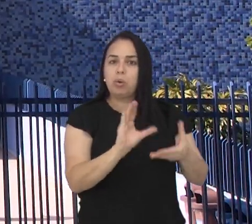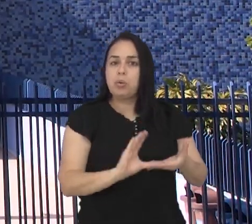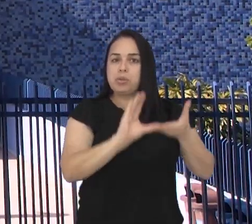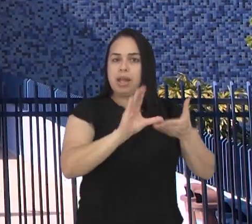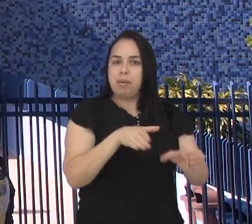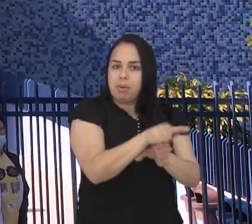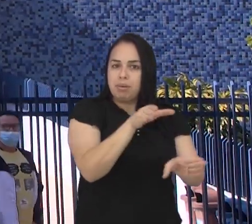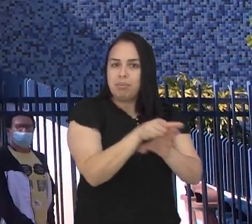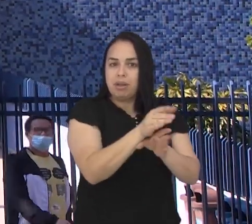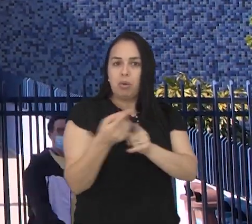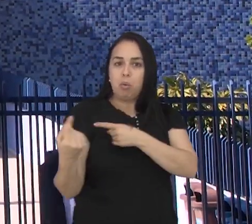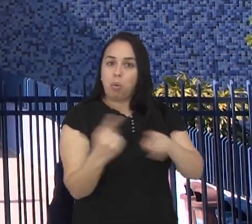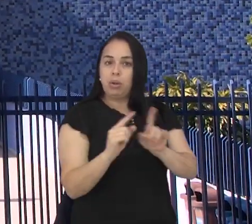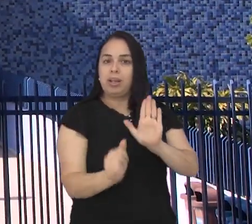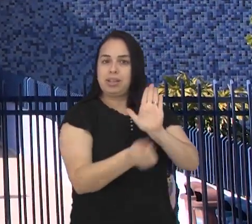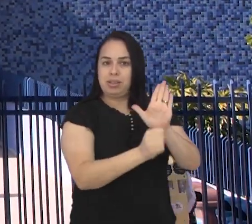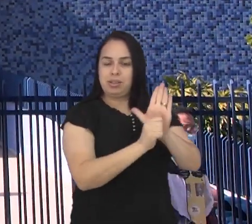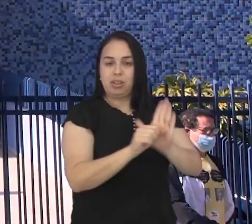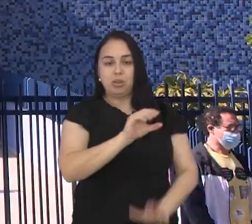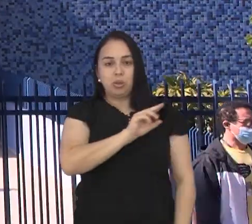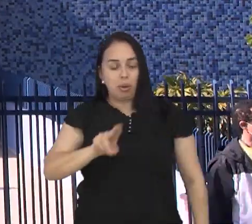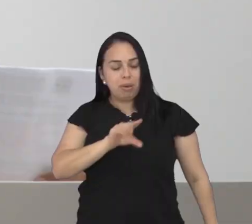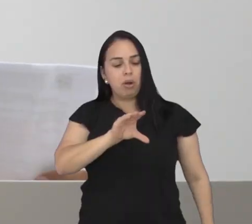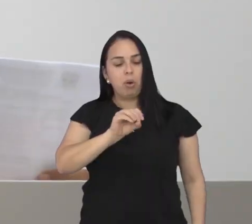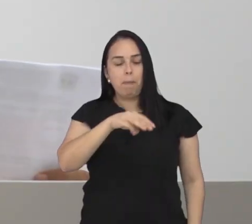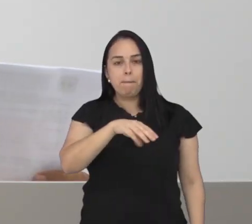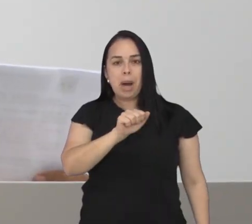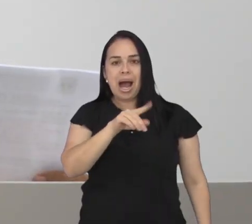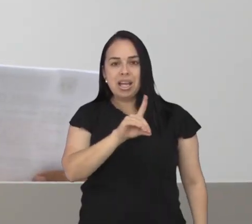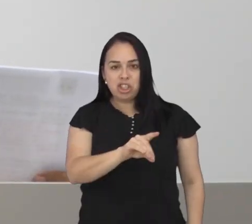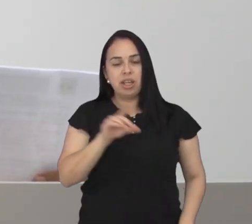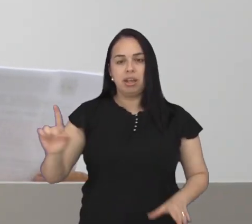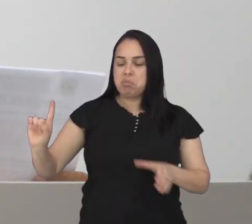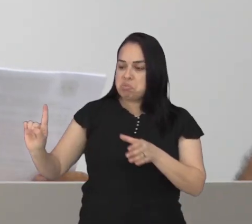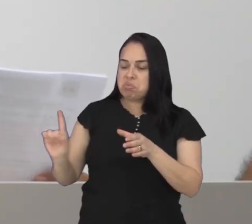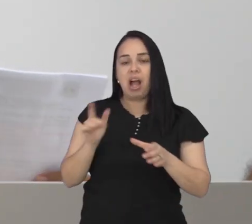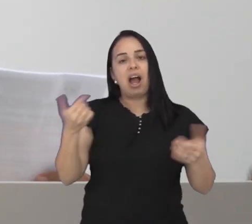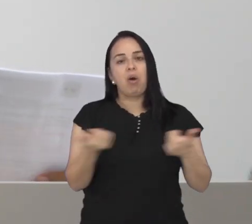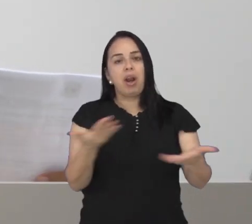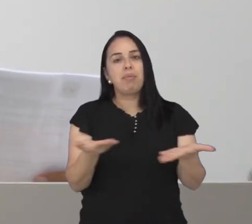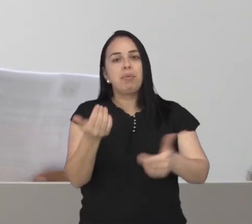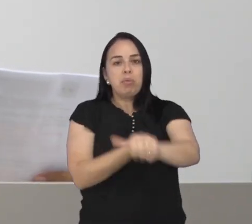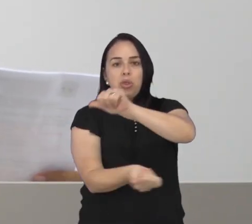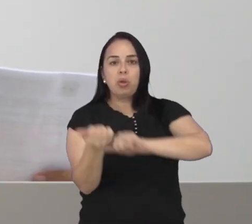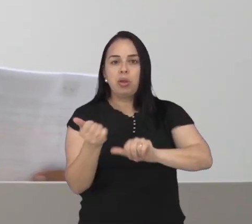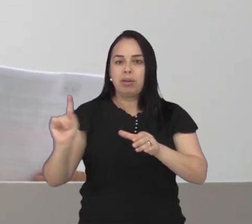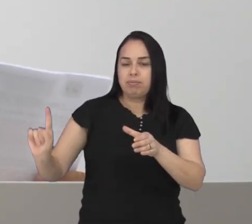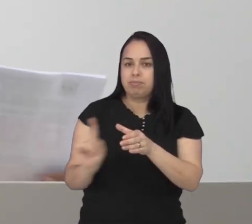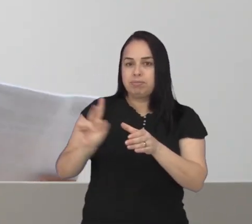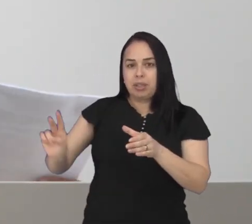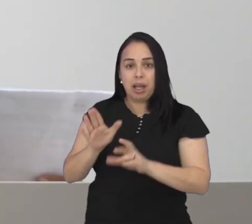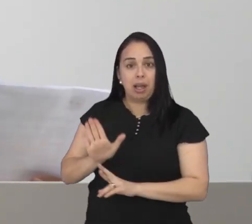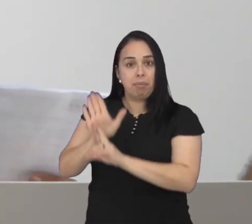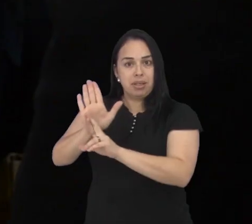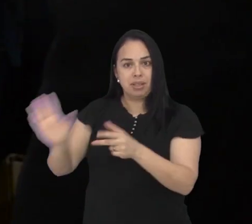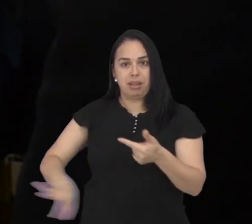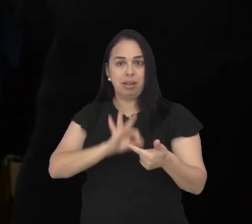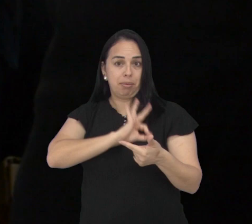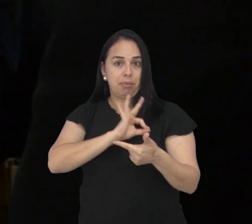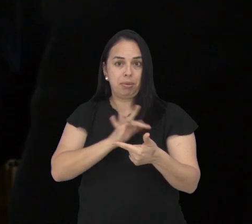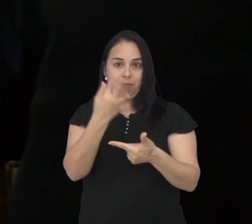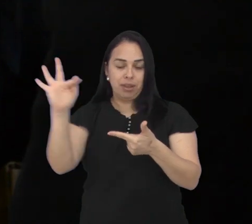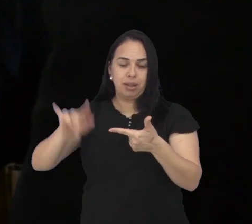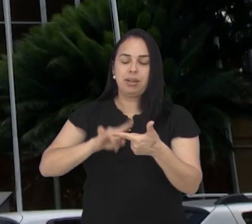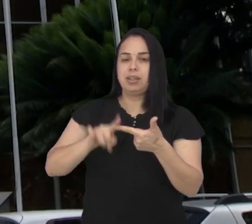Conselho Municipal de Atenção às Drogas, o COMAD. Com a mudança, ficam incluídos como membros do Conselho representantes da